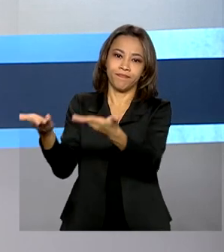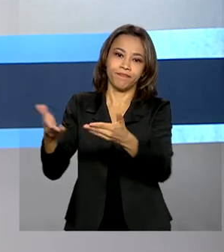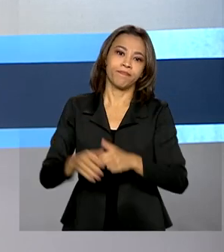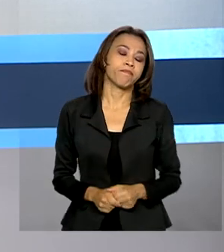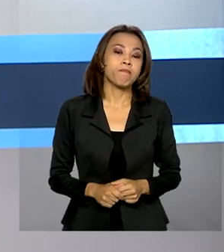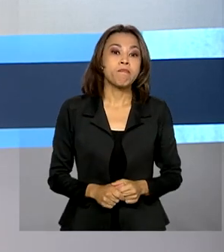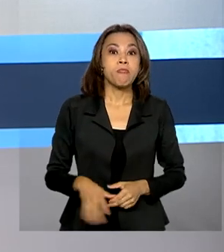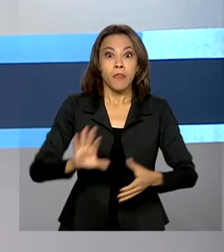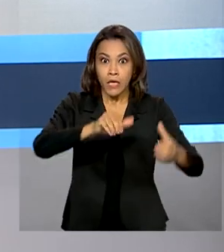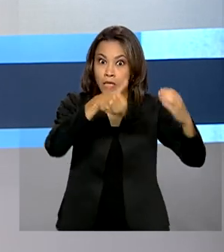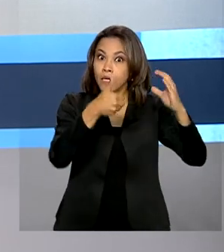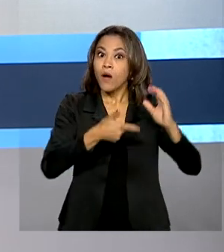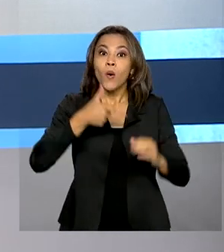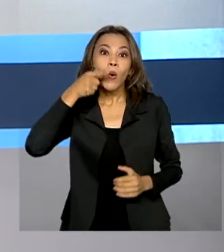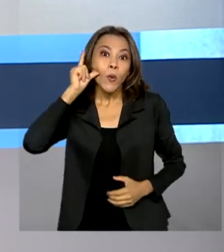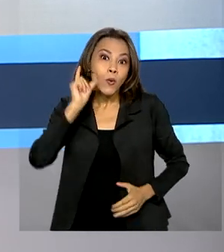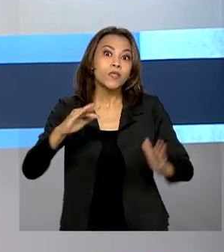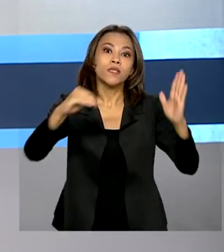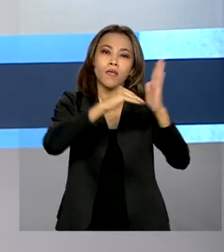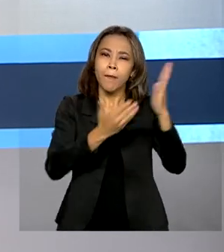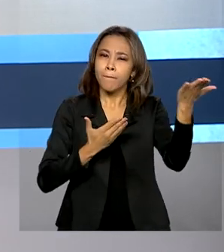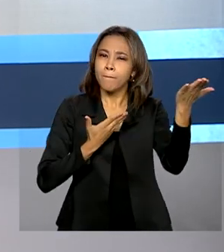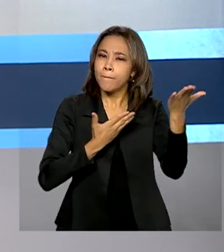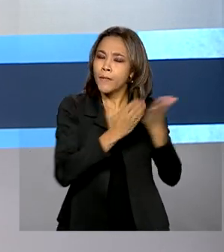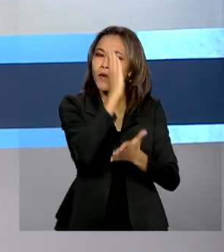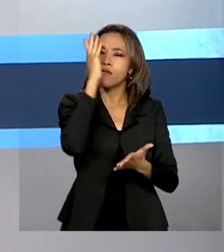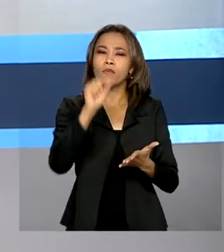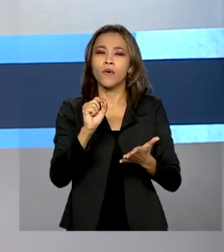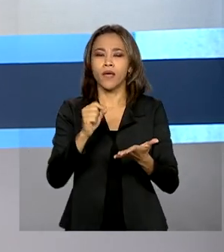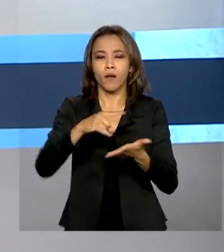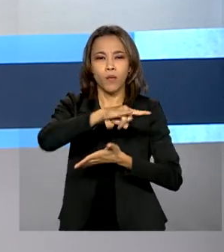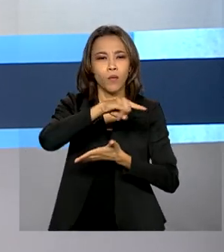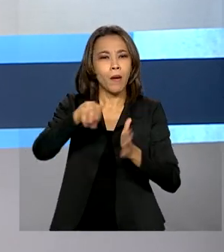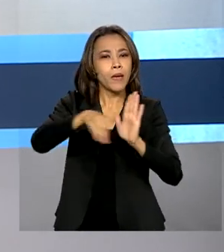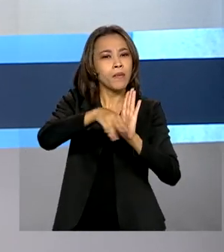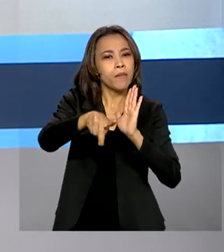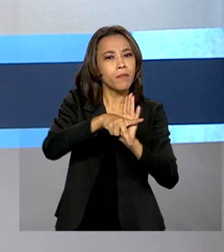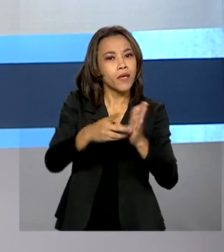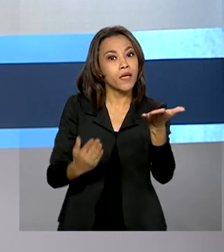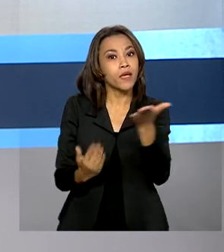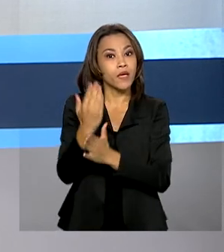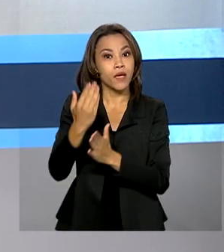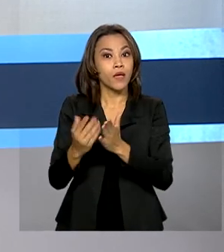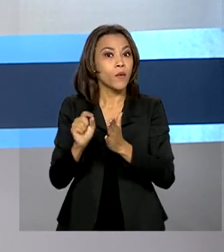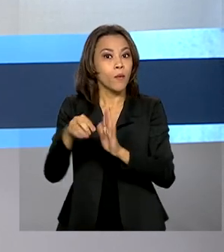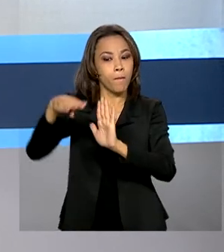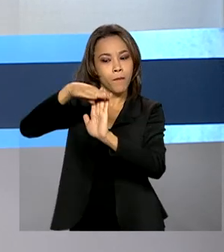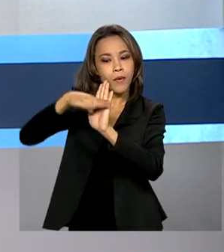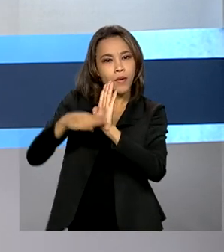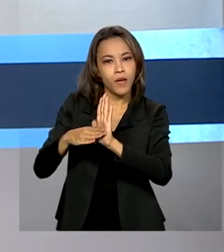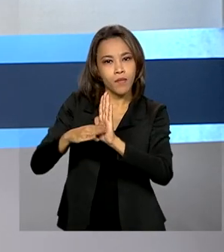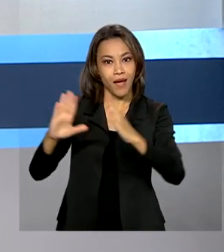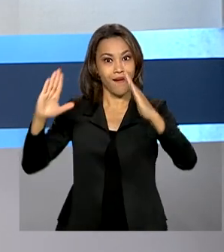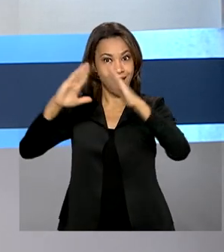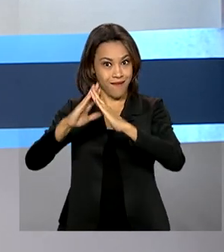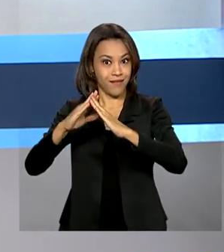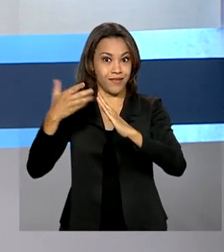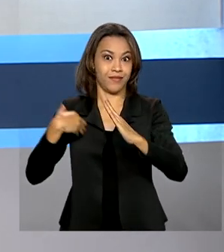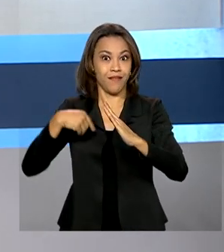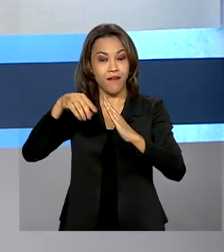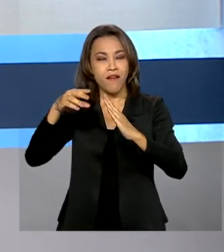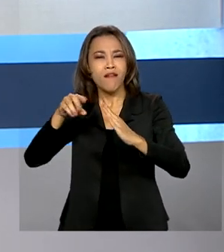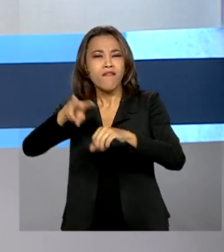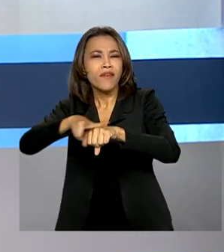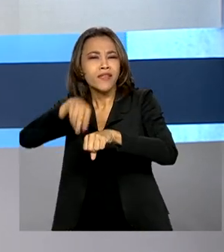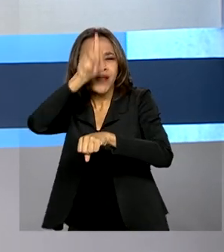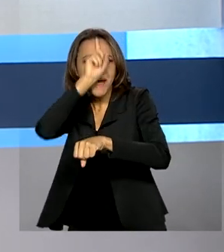E o Senado aprovou ontem a medida provisória que cria o programa Casa Verde Amarela. Ele substitui o Minha Casa Minha Vida e